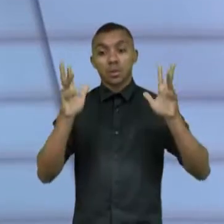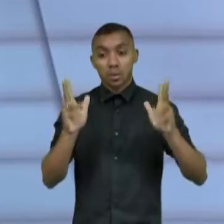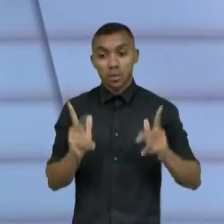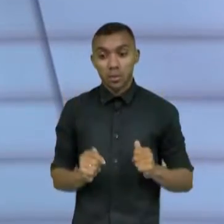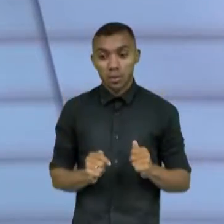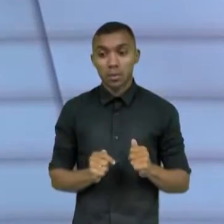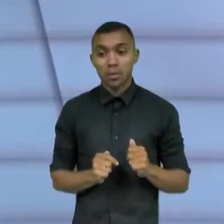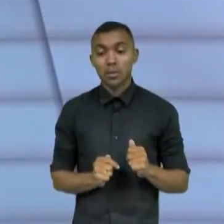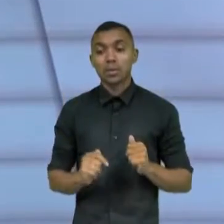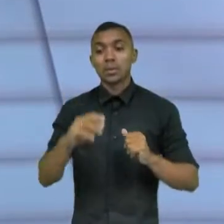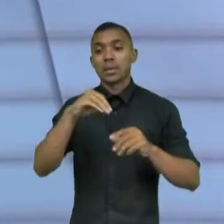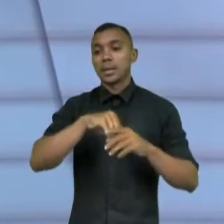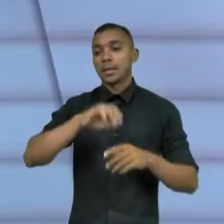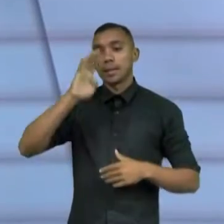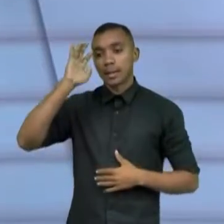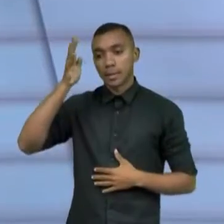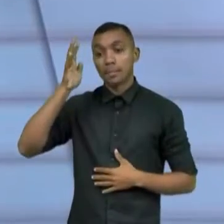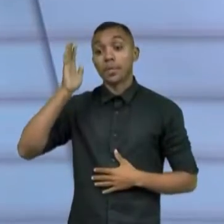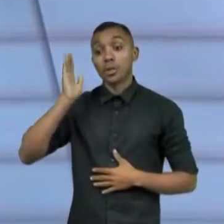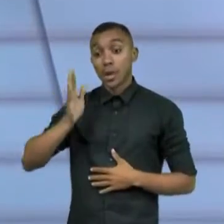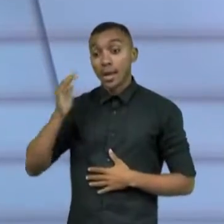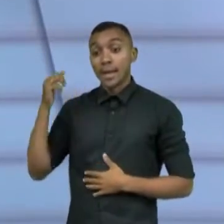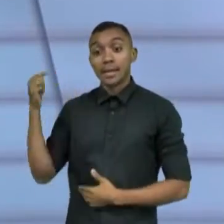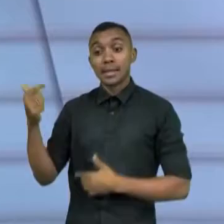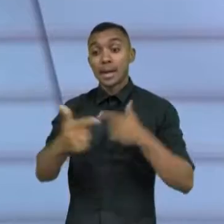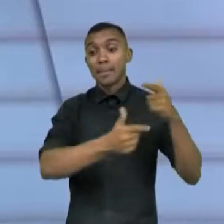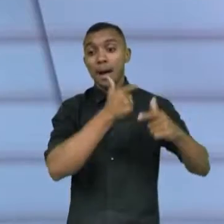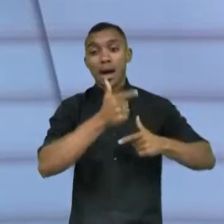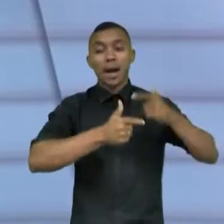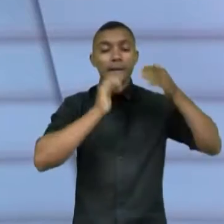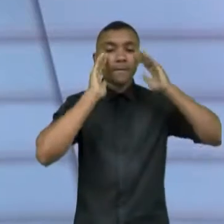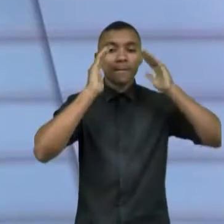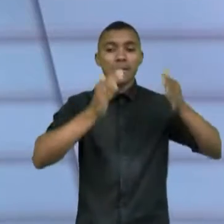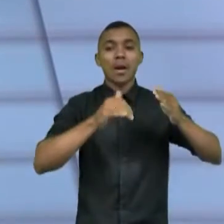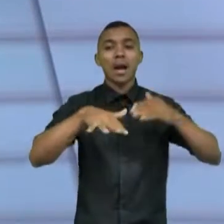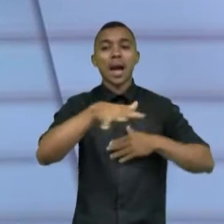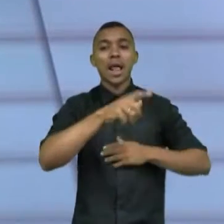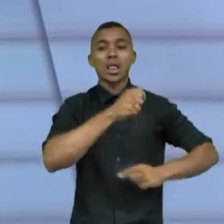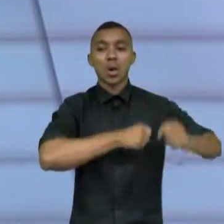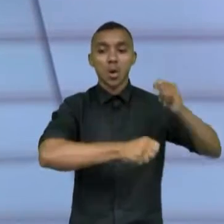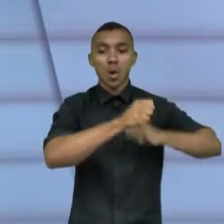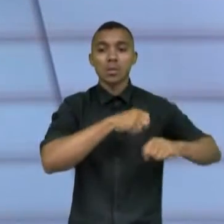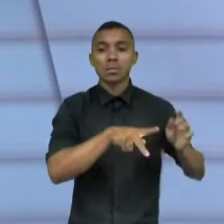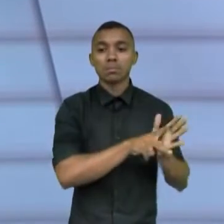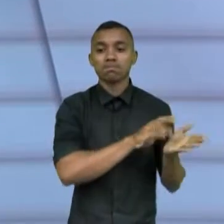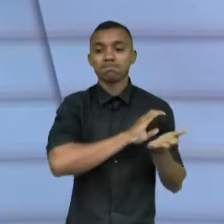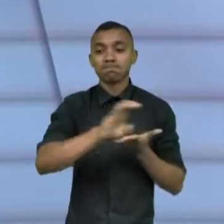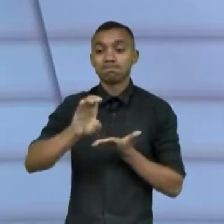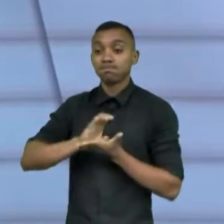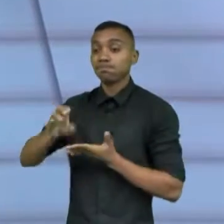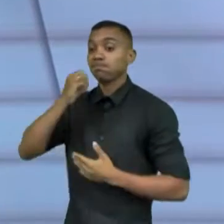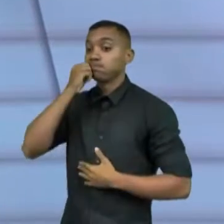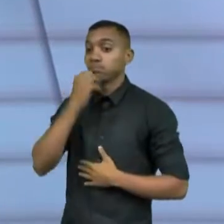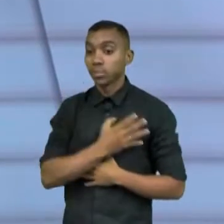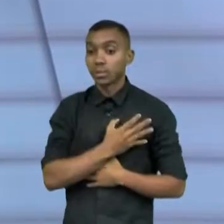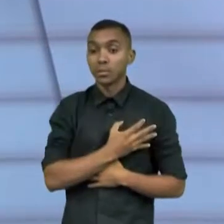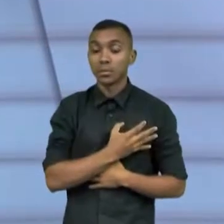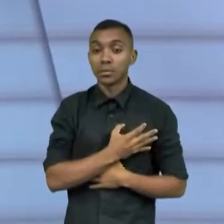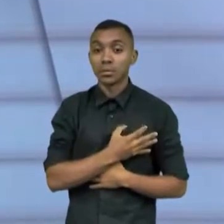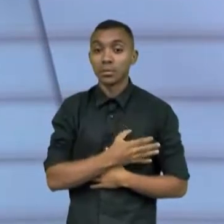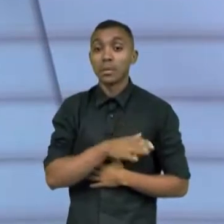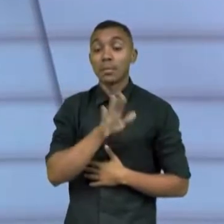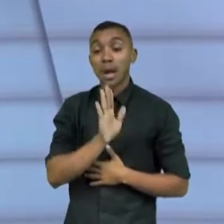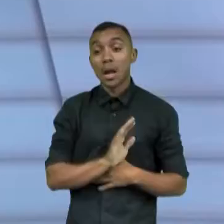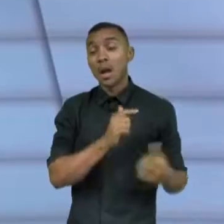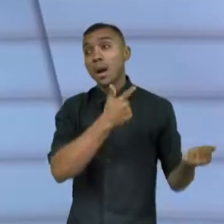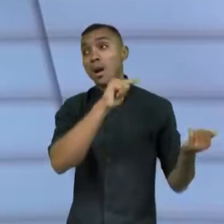nesse ecossistema. O nosso trabalho todo é voltado para negócios e investimentos de impacto positivo, enquanto as demais